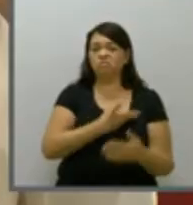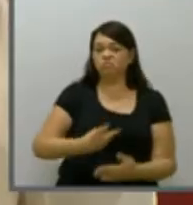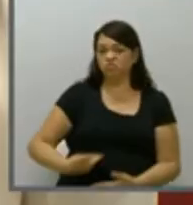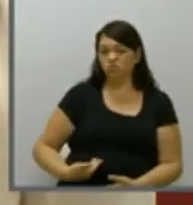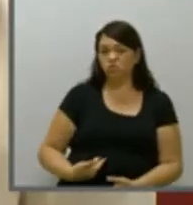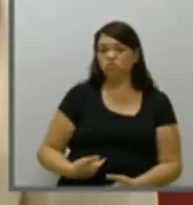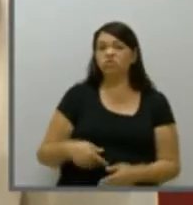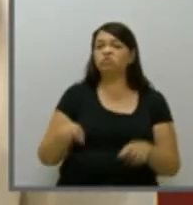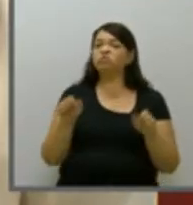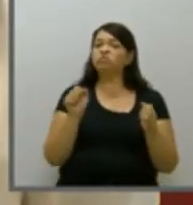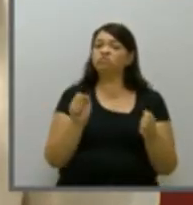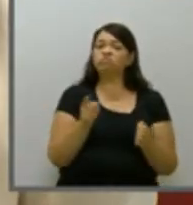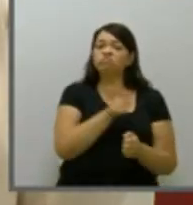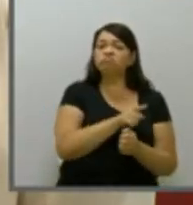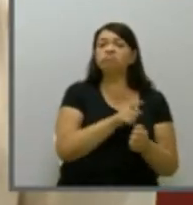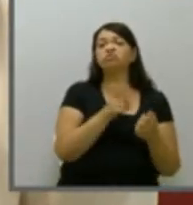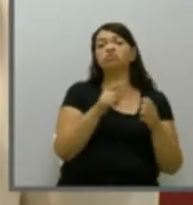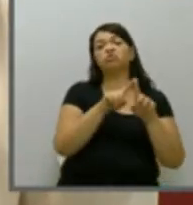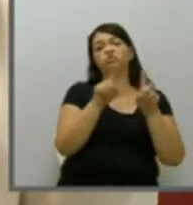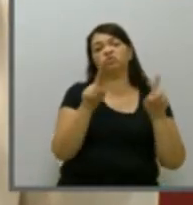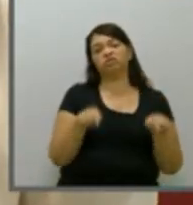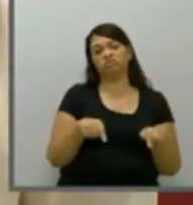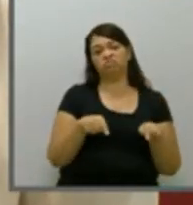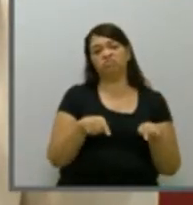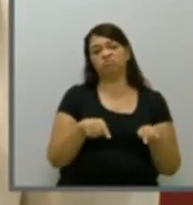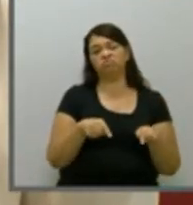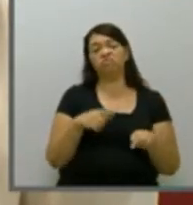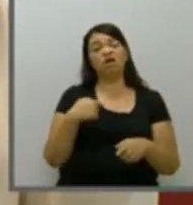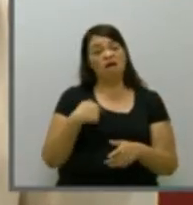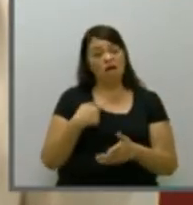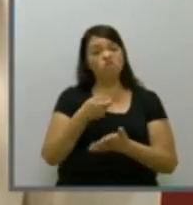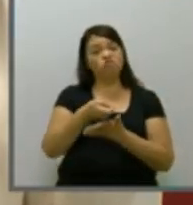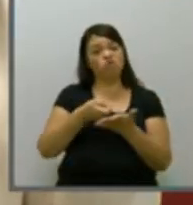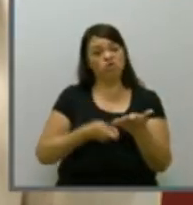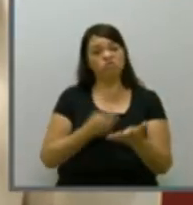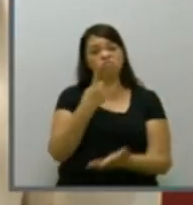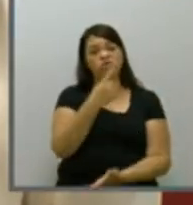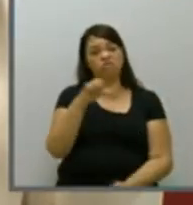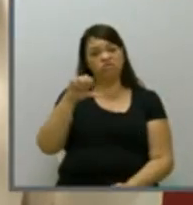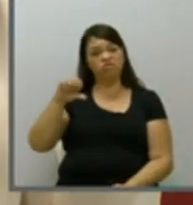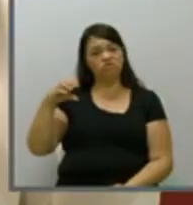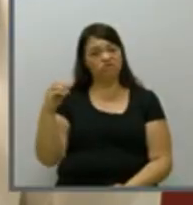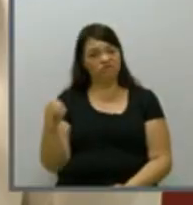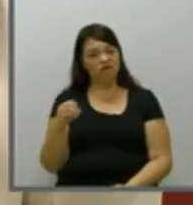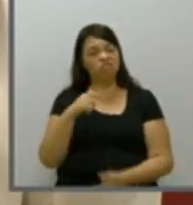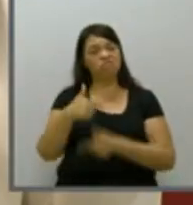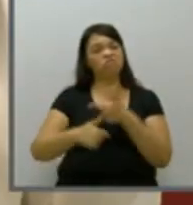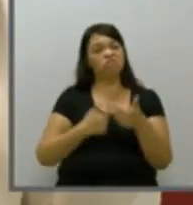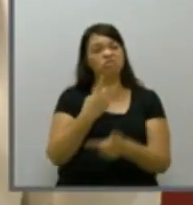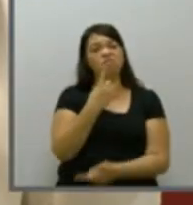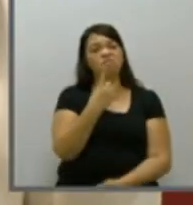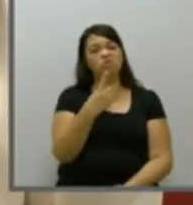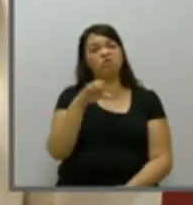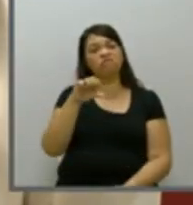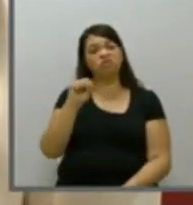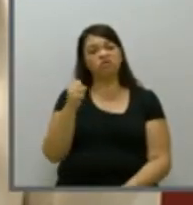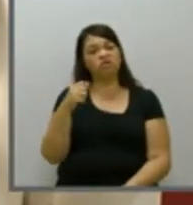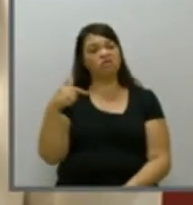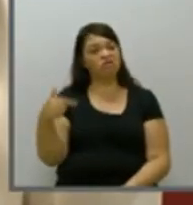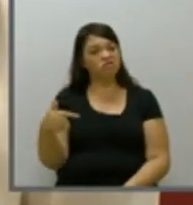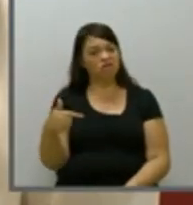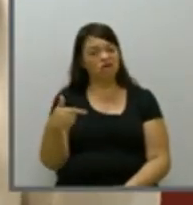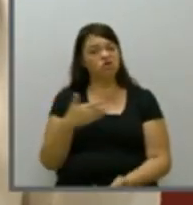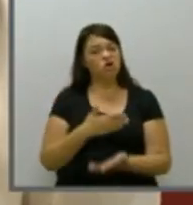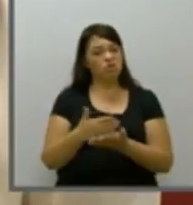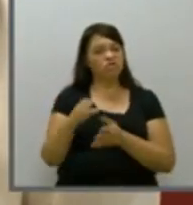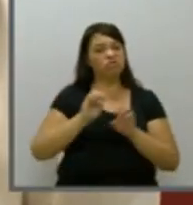pública municipal concursada desde 1990 e atuante na rede desde 1987 comecei a dar